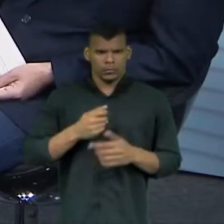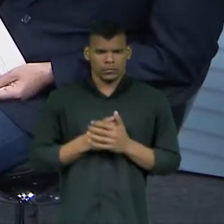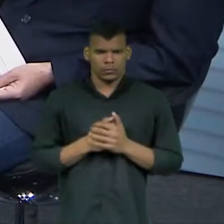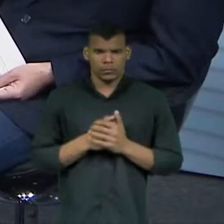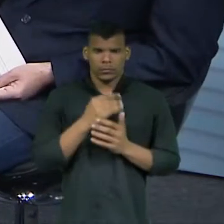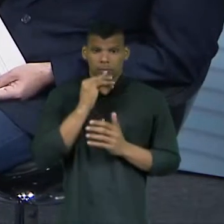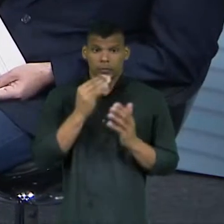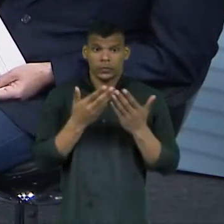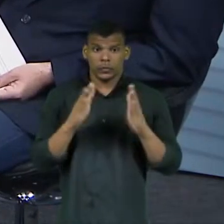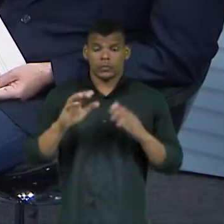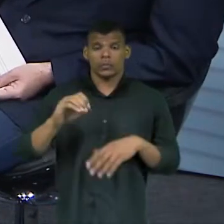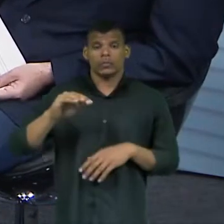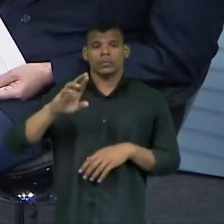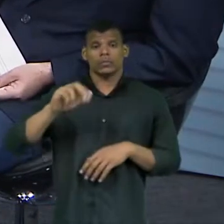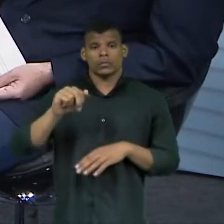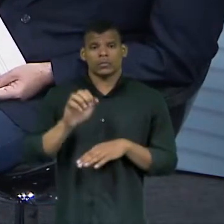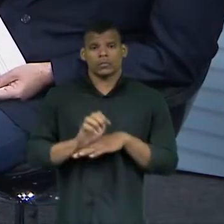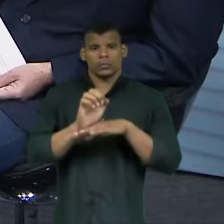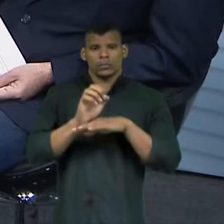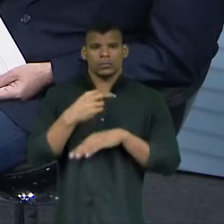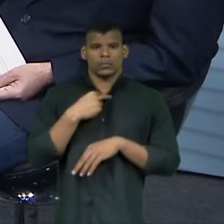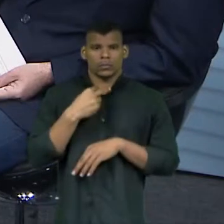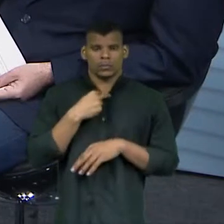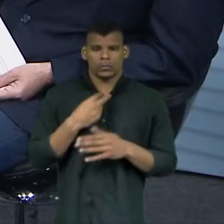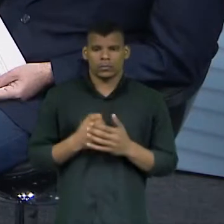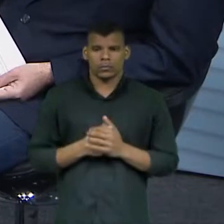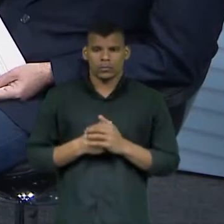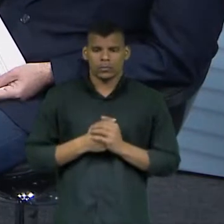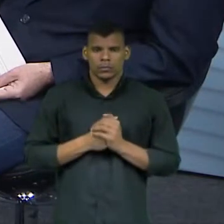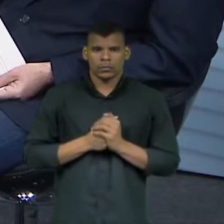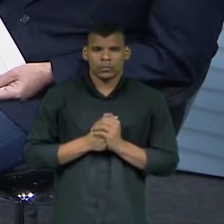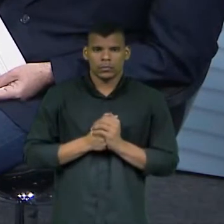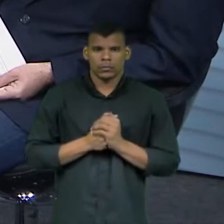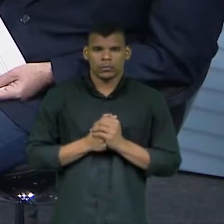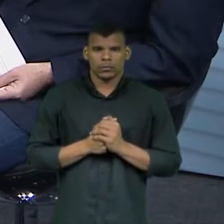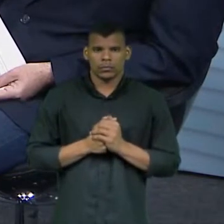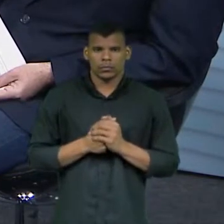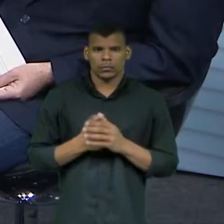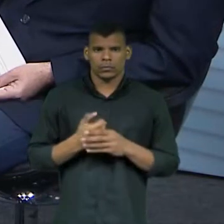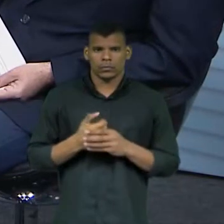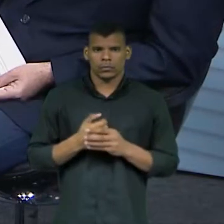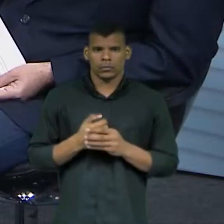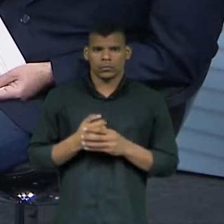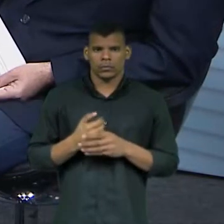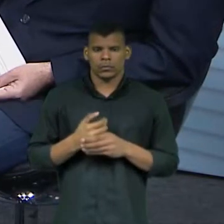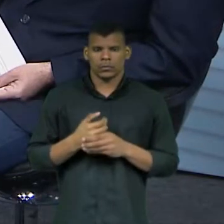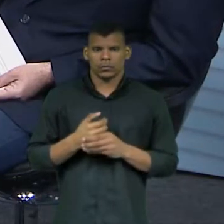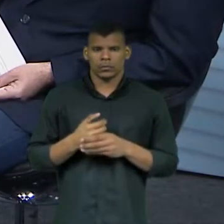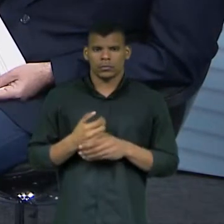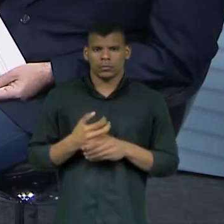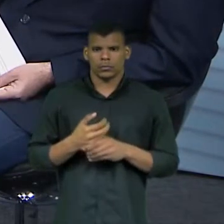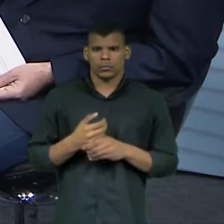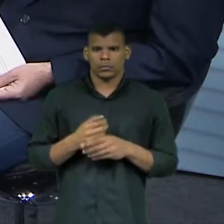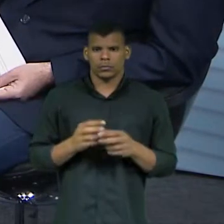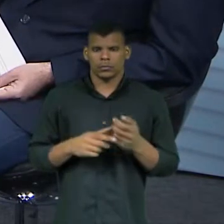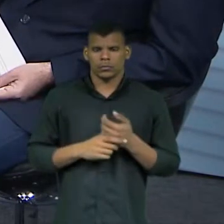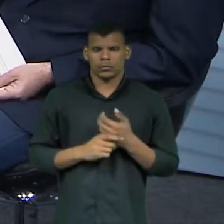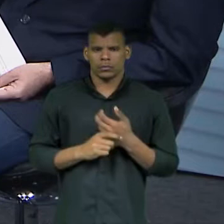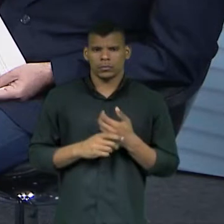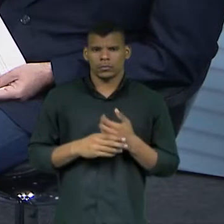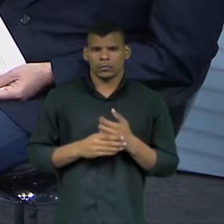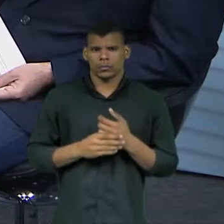de obra a nível estadual não pode fazer de jeito nenhum nesse período. Ah, não? Não, assim, porque você pode,